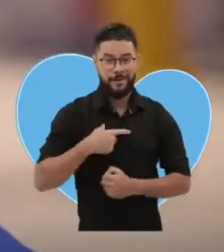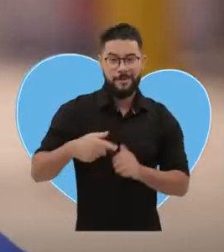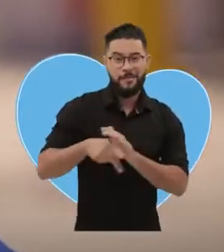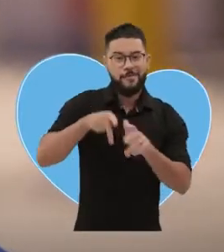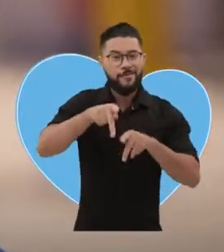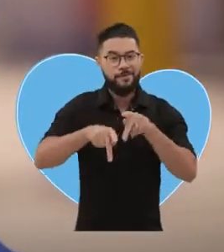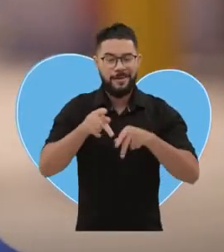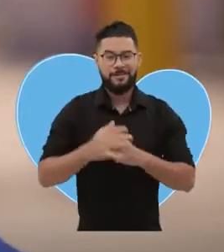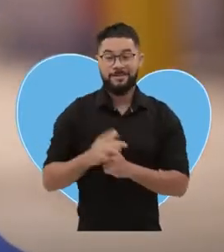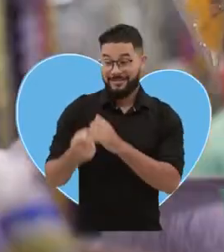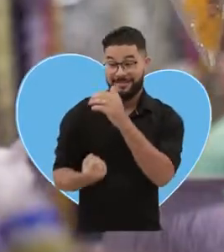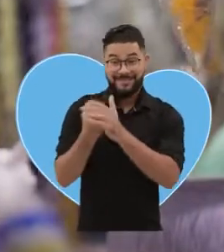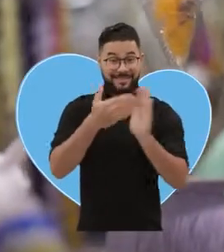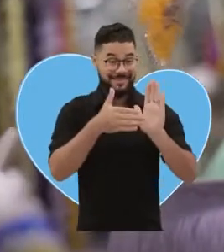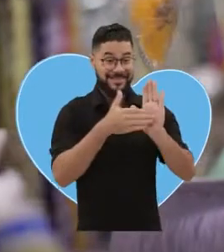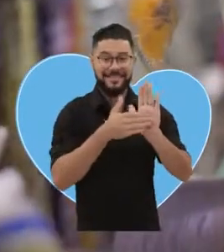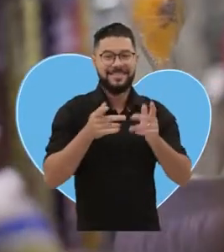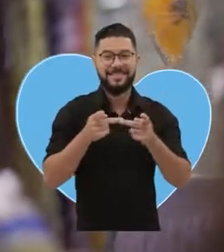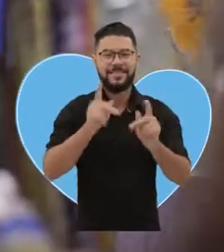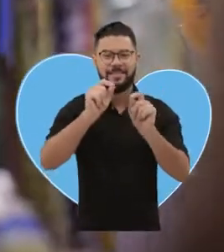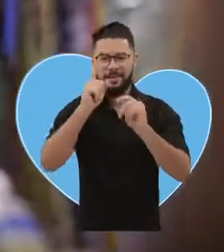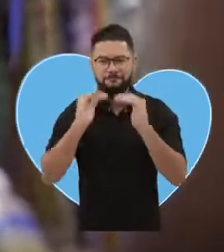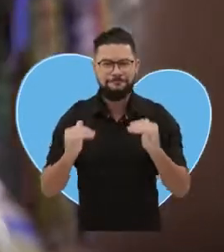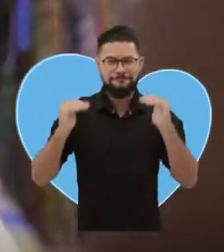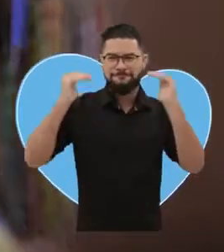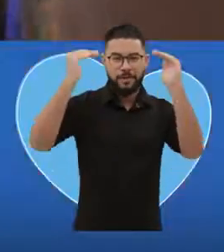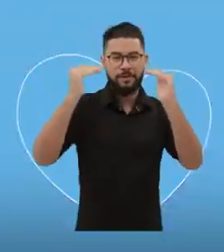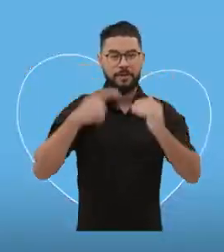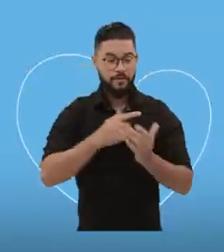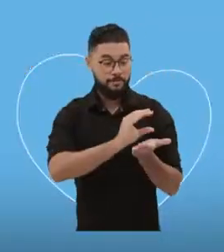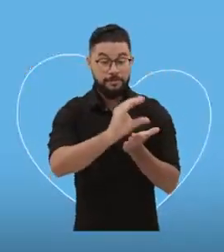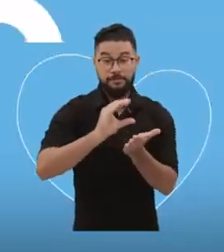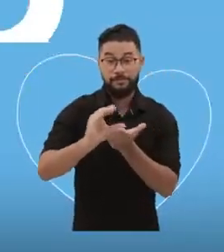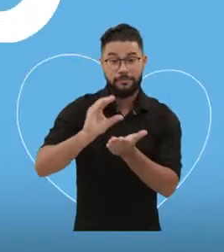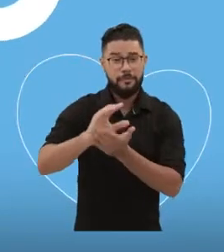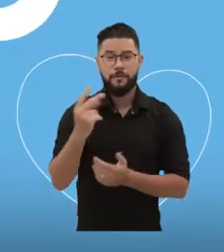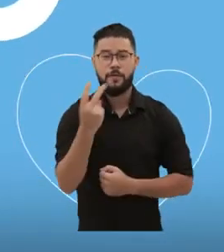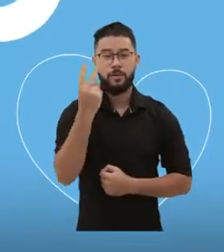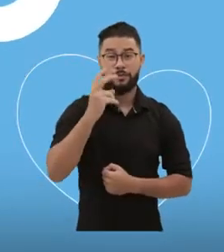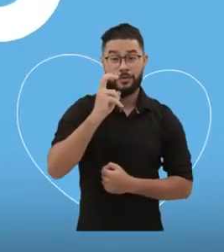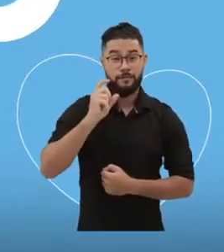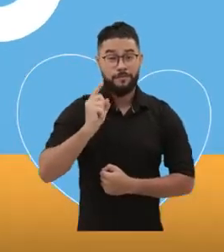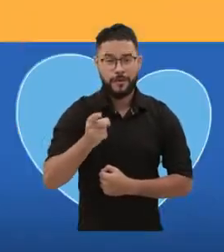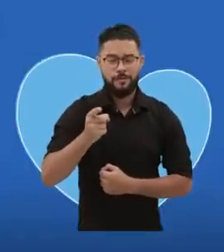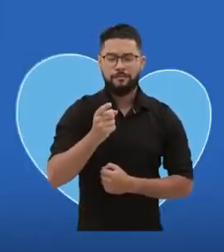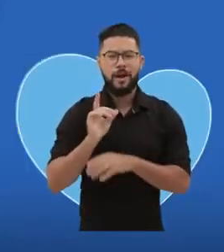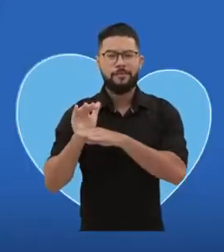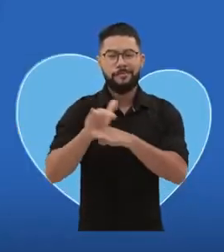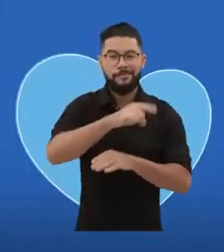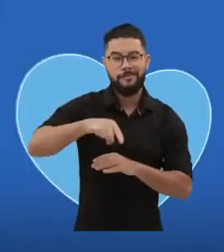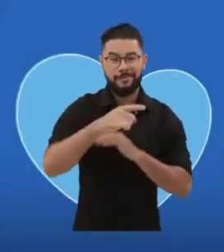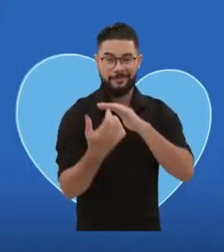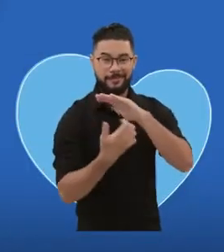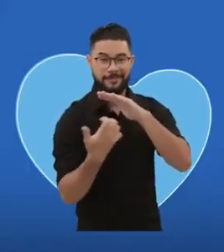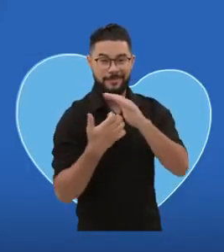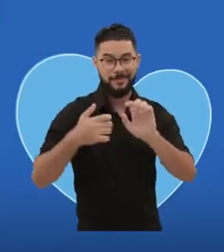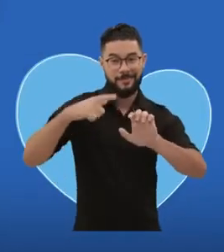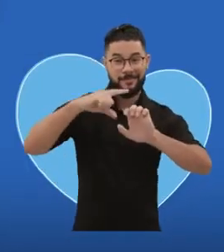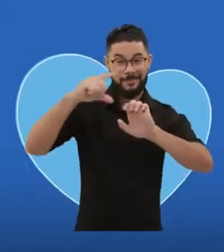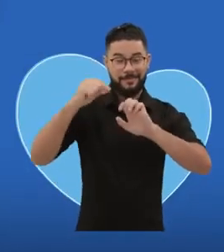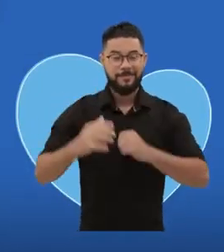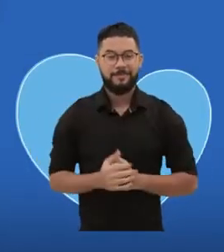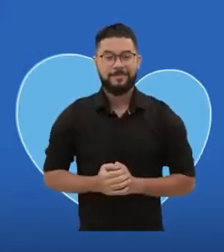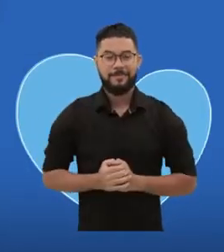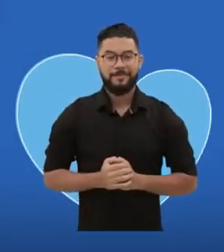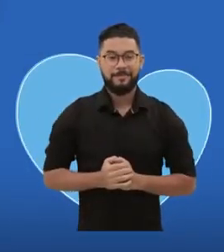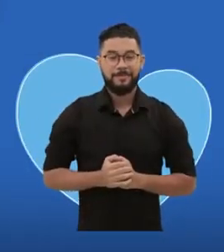três restaurantes populares. E vai criar o programa Volta por Cima. Uma linha de crédito no valor de 5 mil reais para